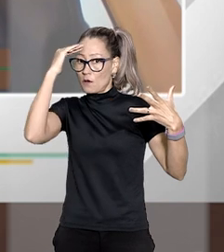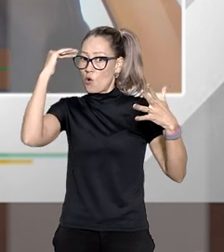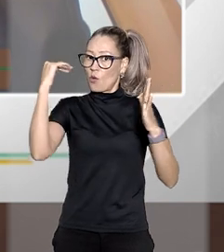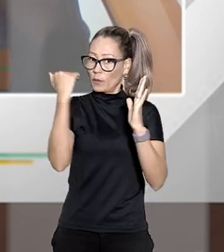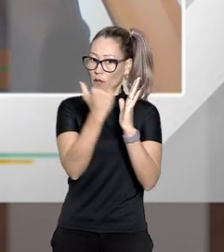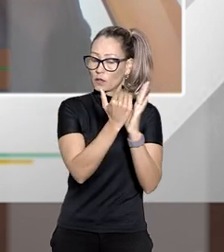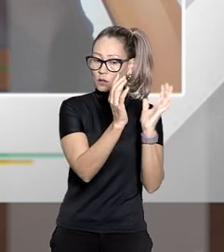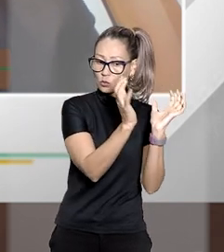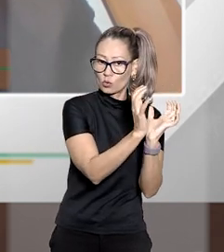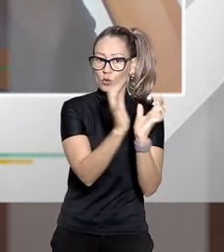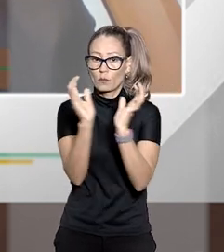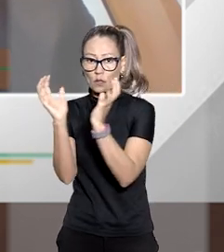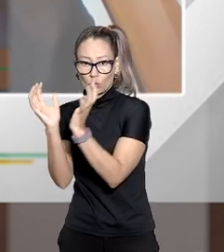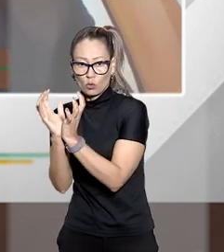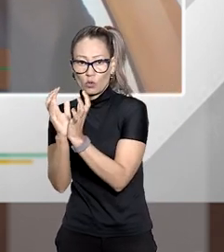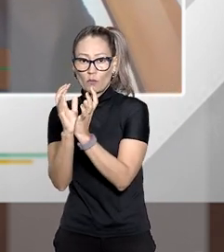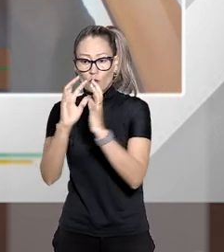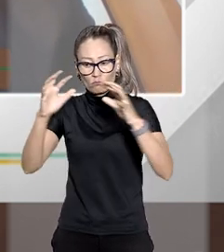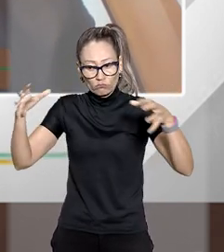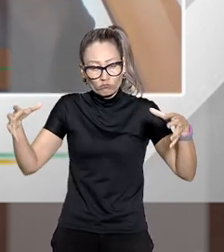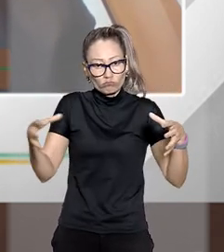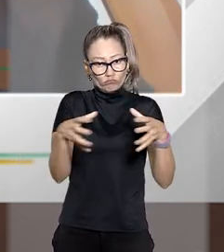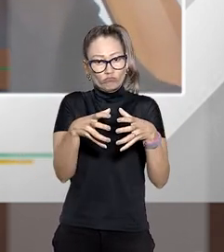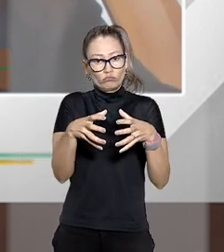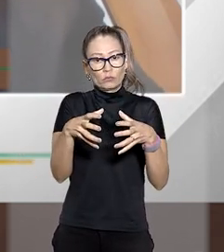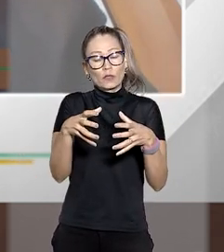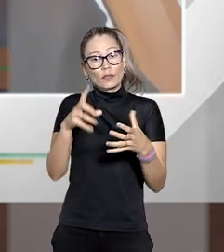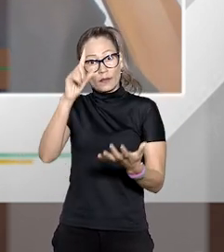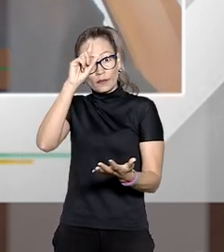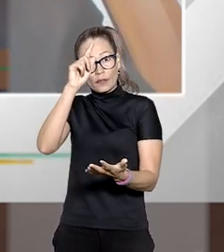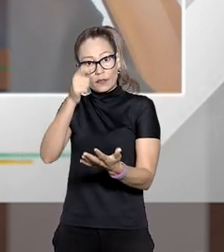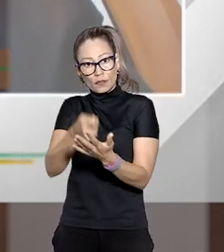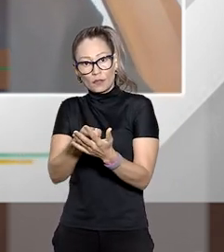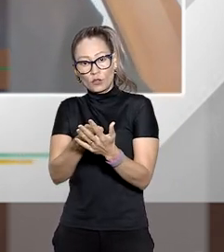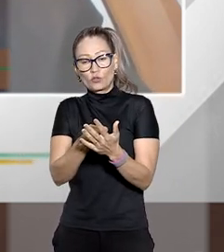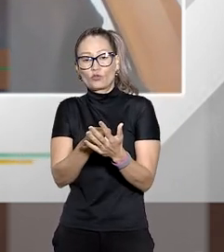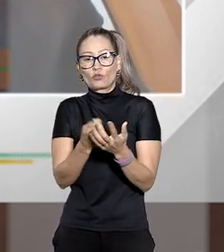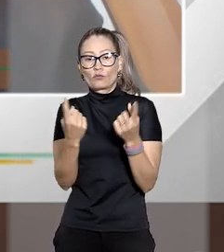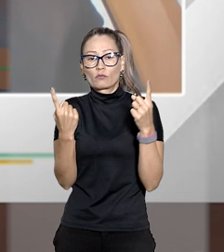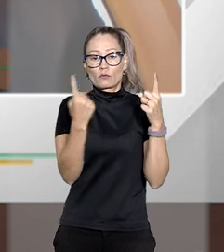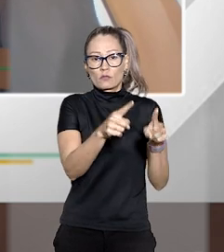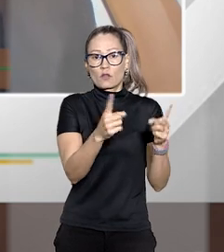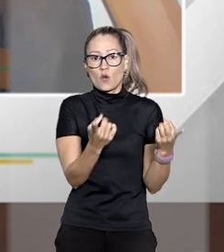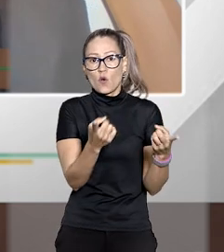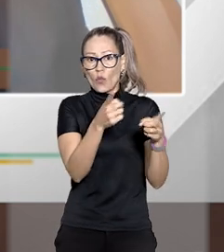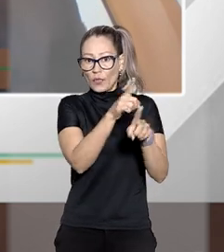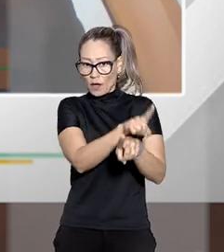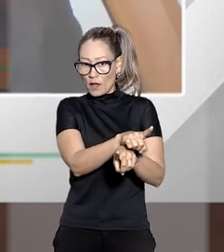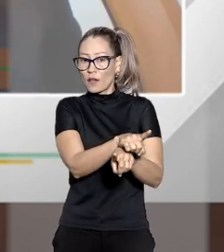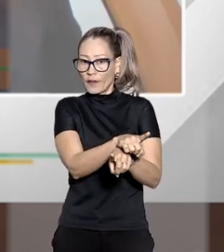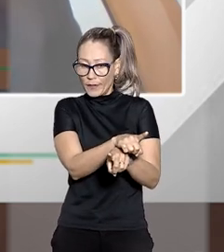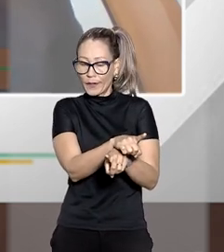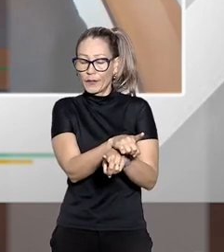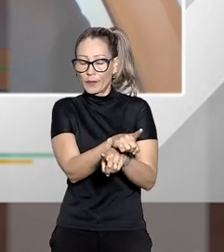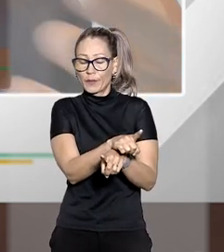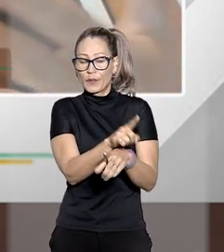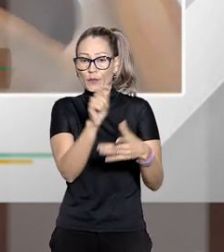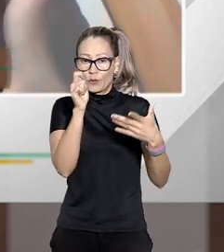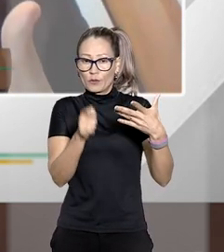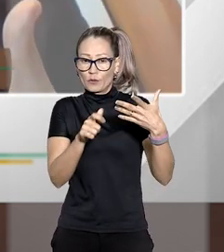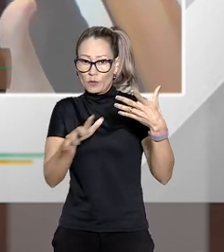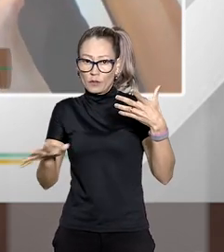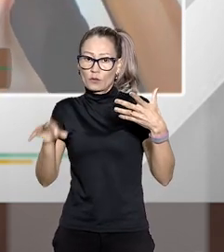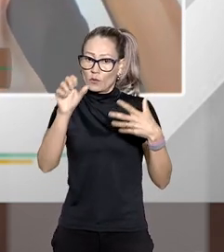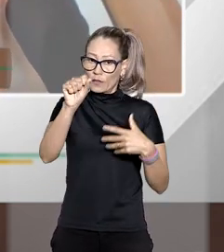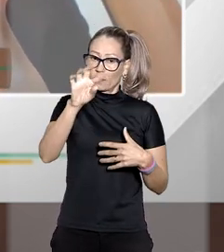turmas se reúnem uma decidindo contrária à jurisprudência do STJ e outra seguindo se